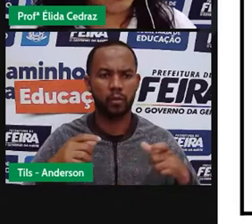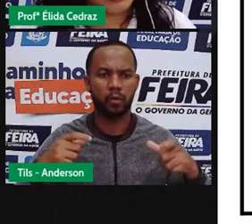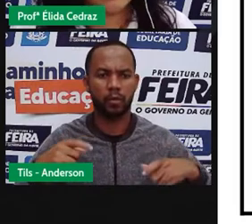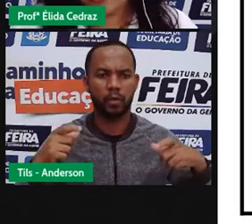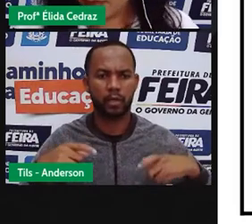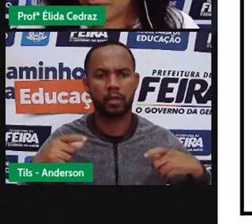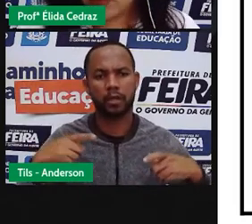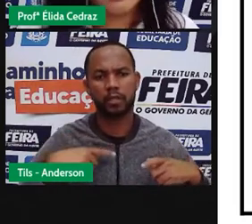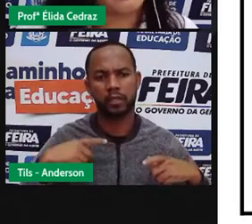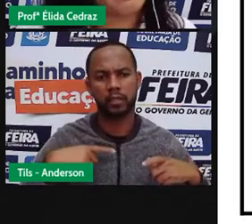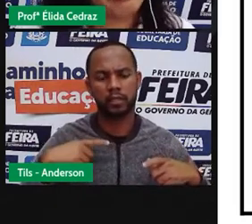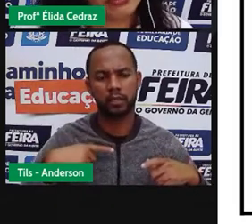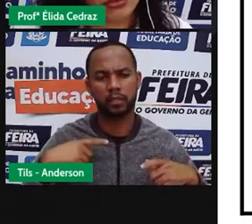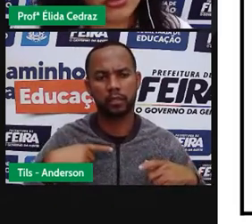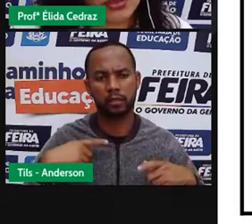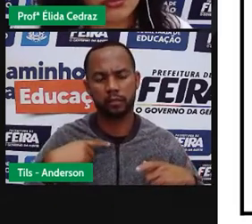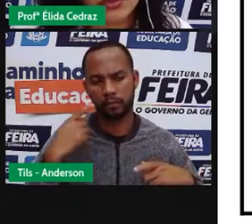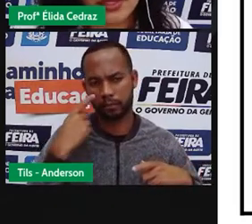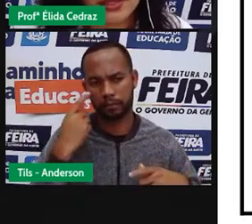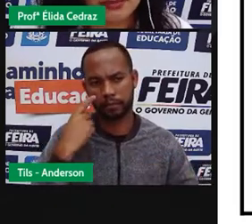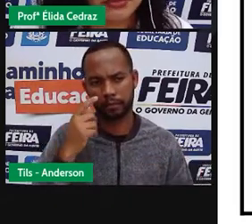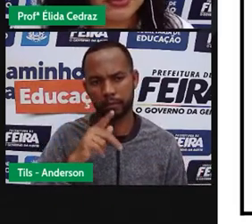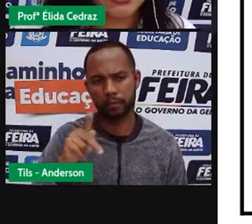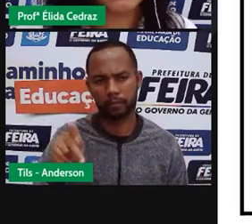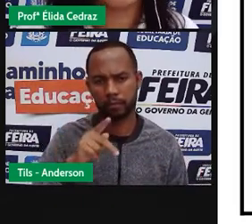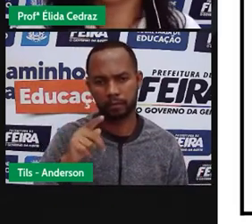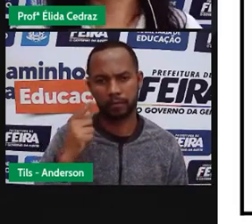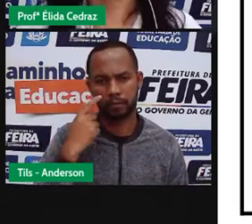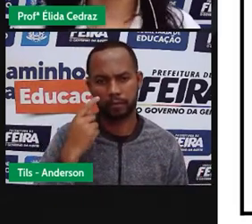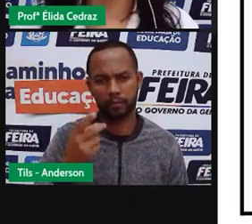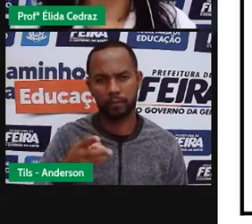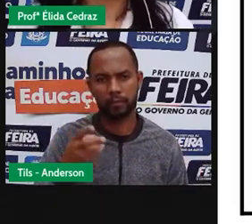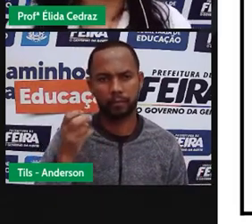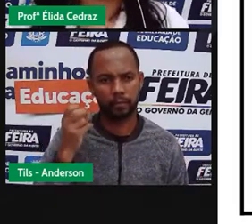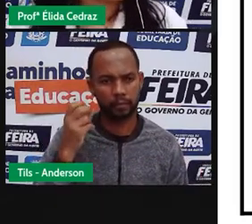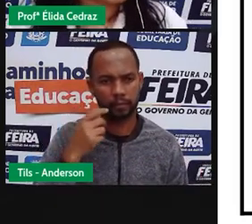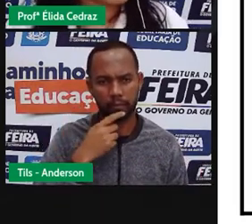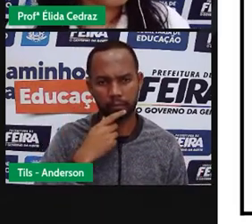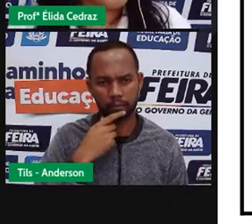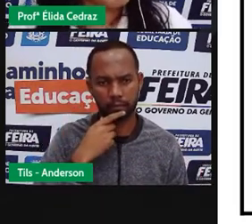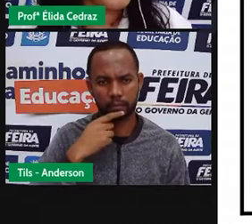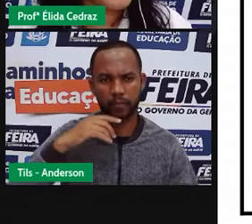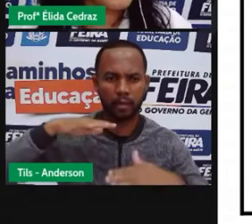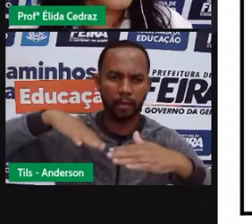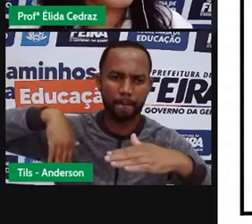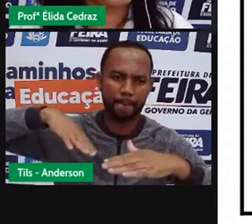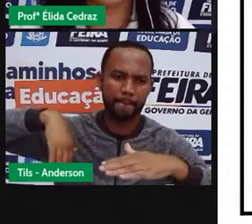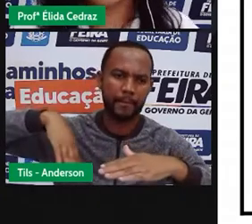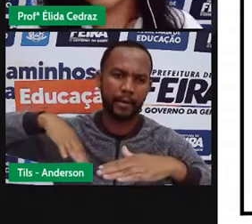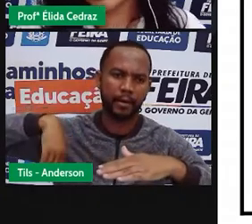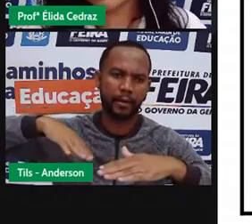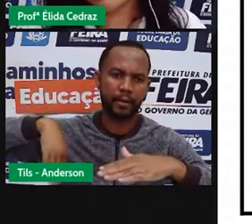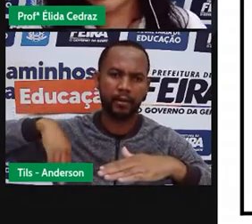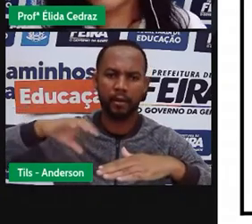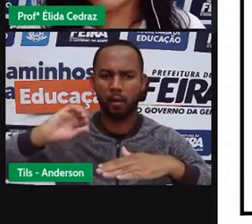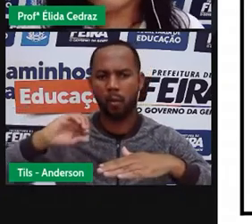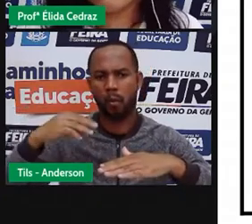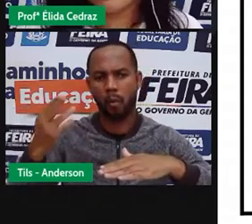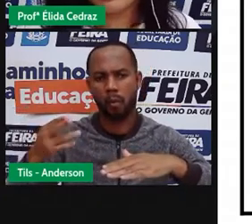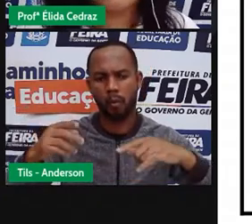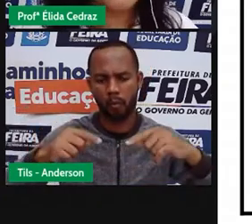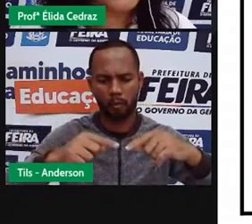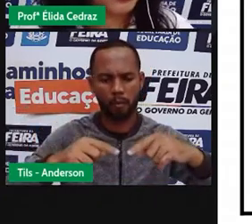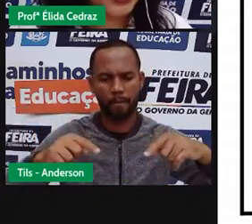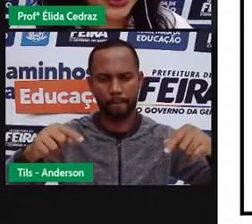a sombra? Vamos ver? A própria trouxe alguns exemplos. E a praia ou a piscina? Geralmente nós